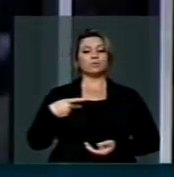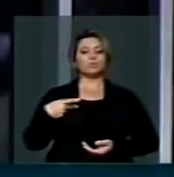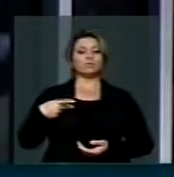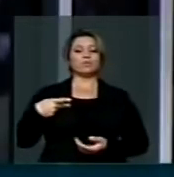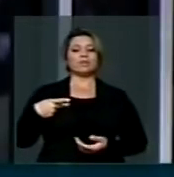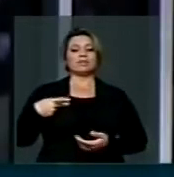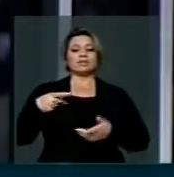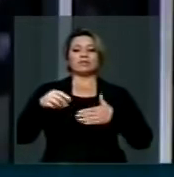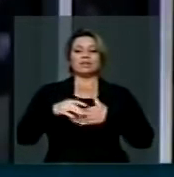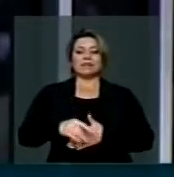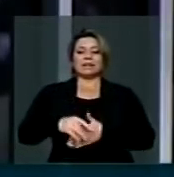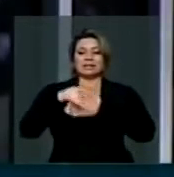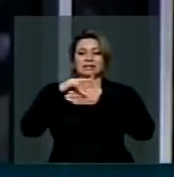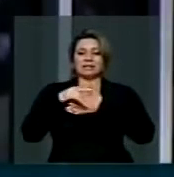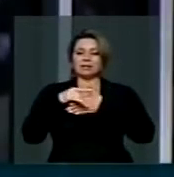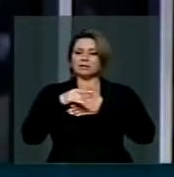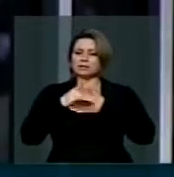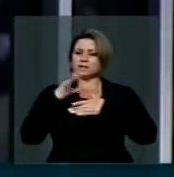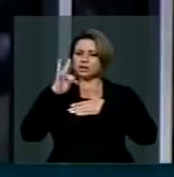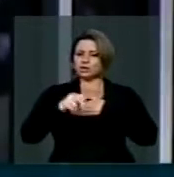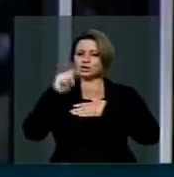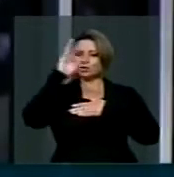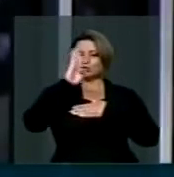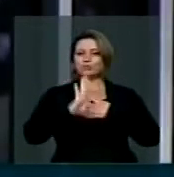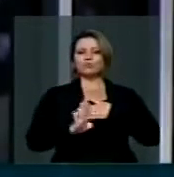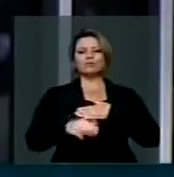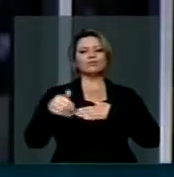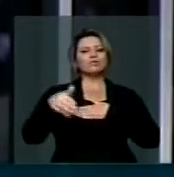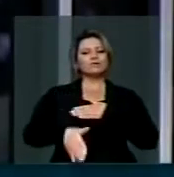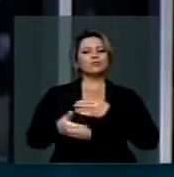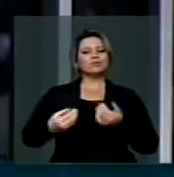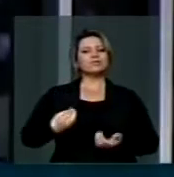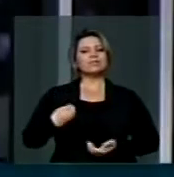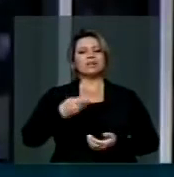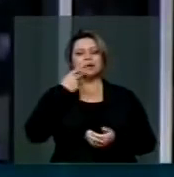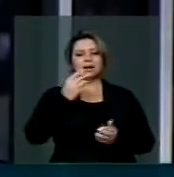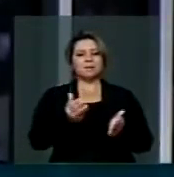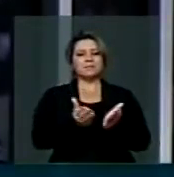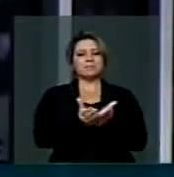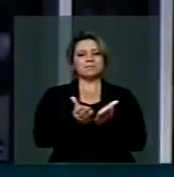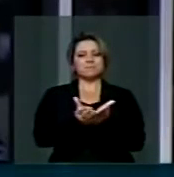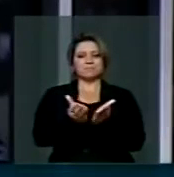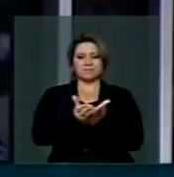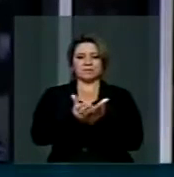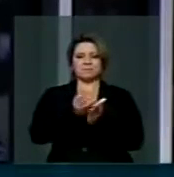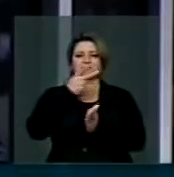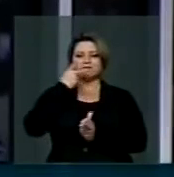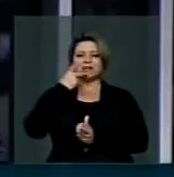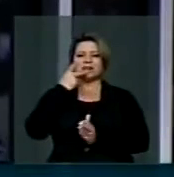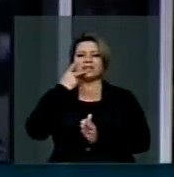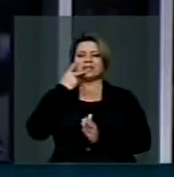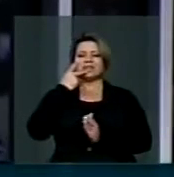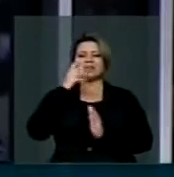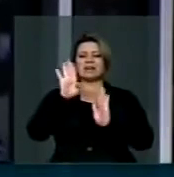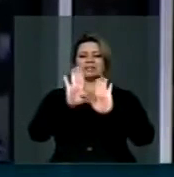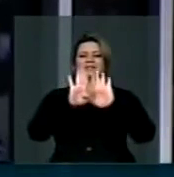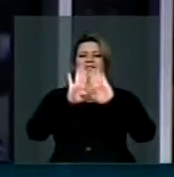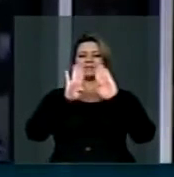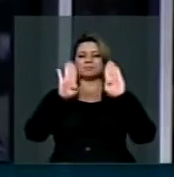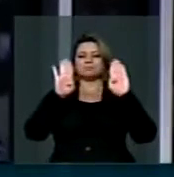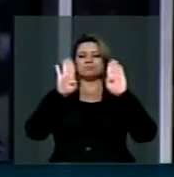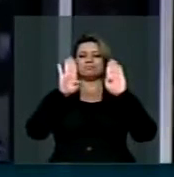lideranças da Igreja Cristã Maranata em todo o Brasil, a Bíblia diz que as portas do inferno não